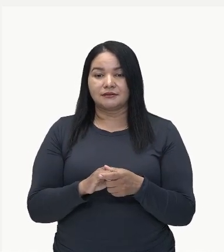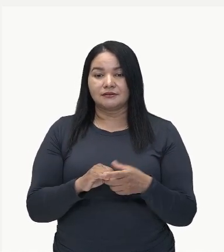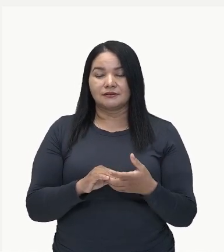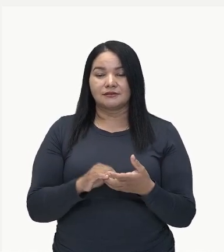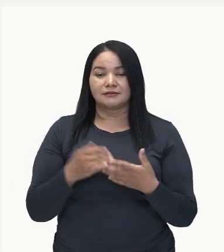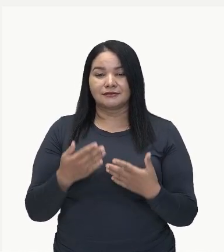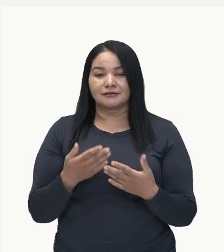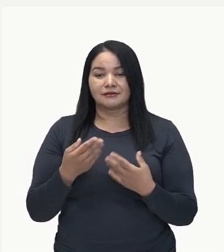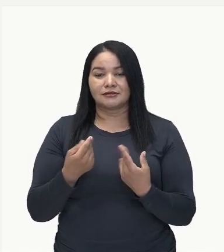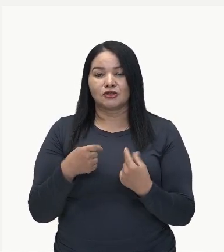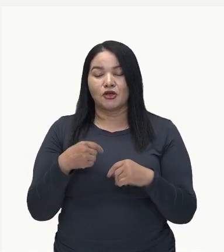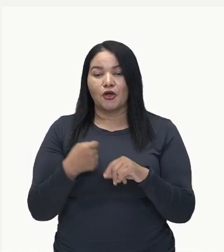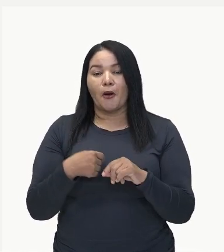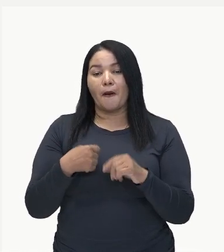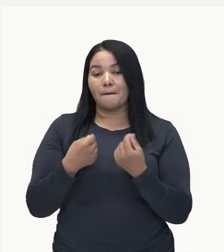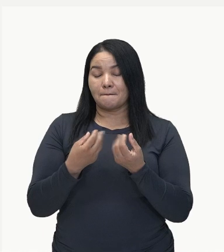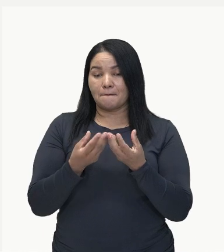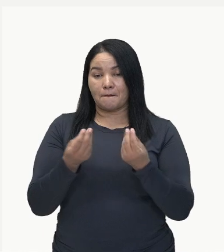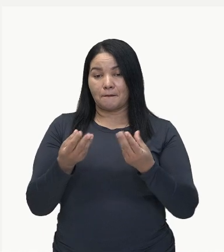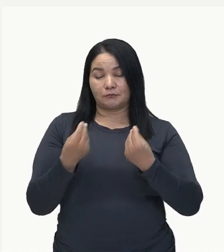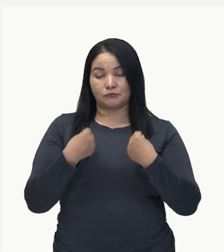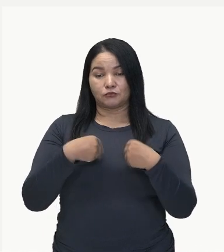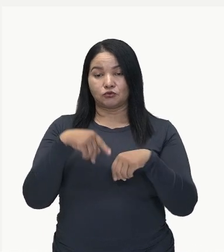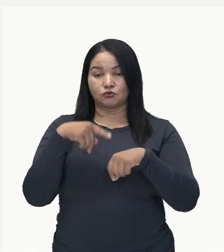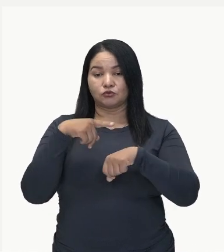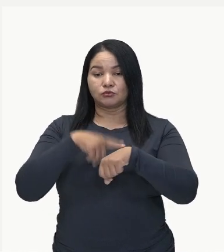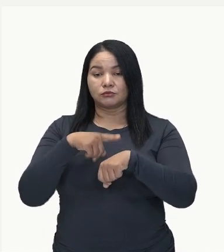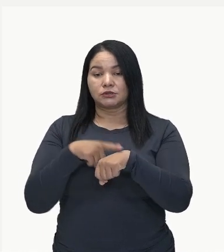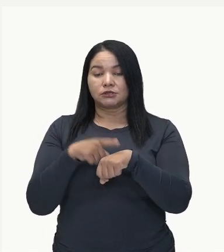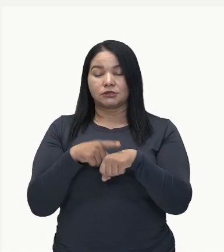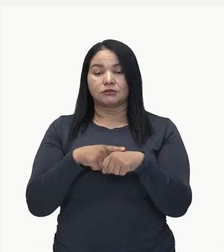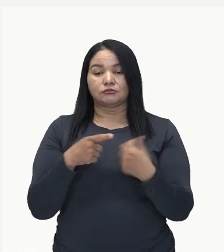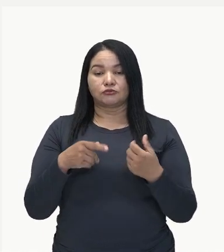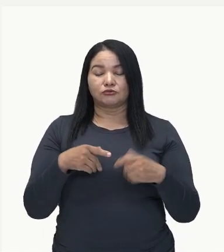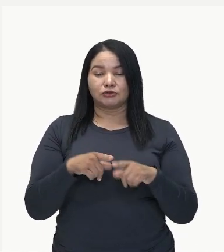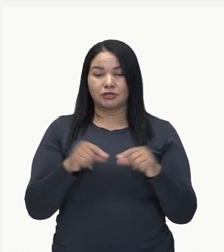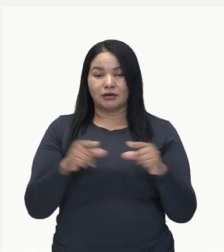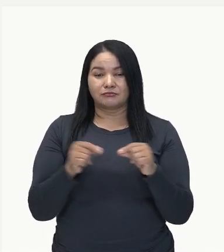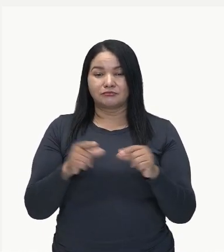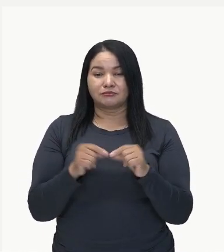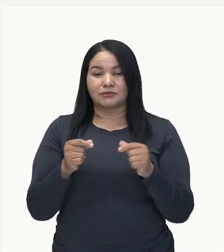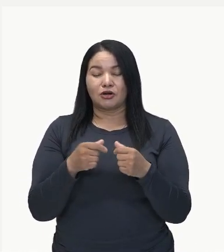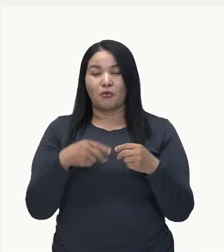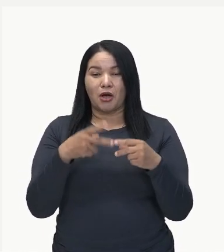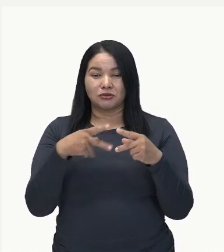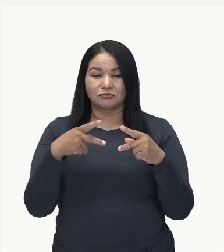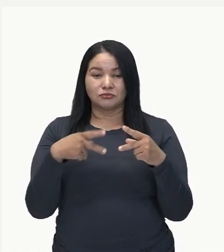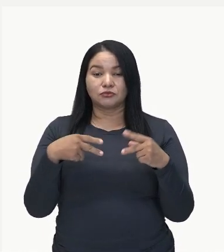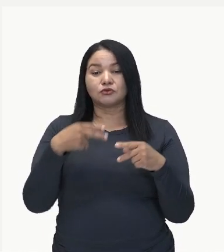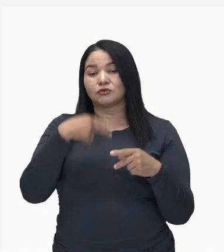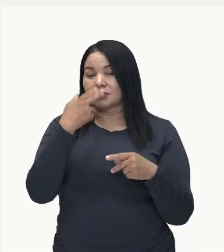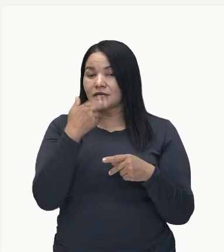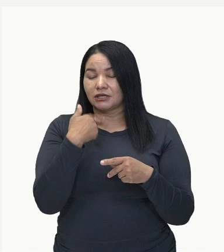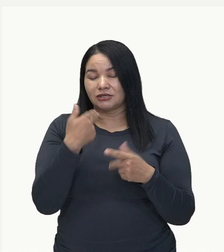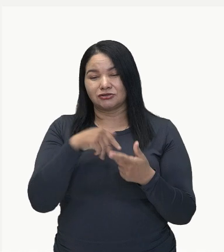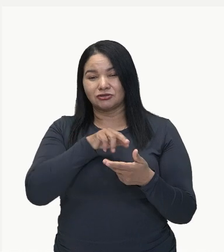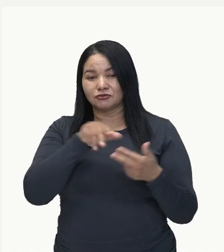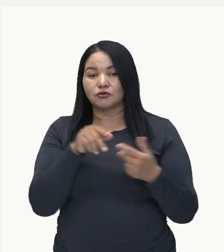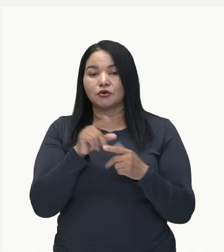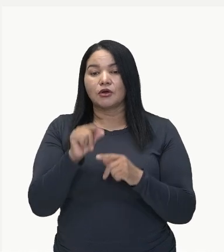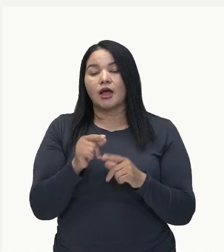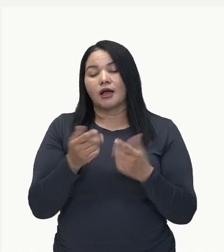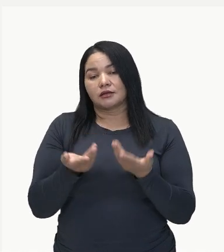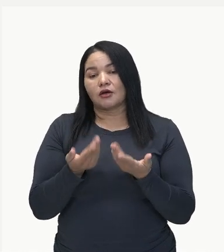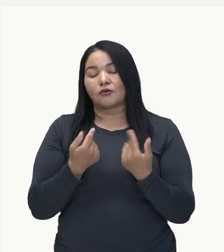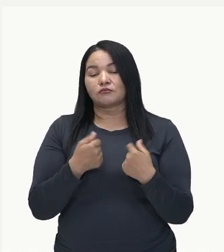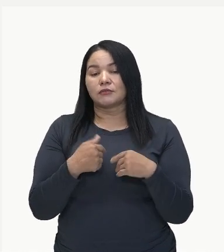muito tempo, os japoneses, eles viveram com certa escassez de nutrientes, tendo, então, a sua principal fonte de alimentação, os peixes e